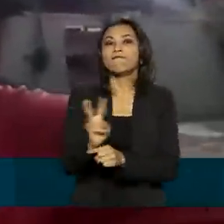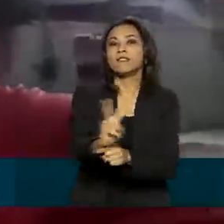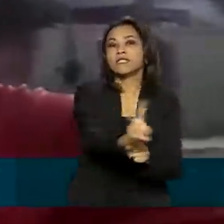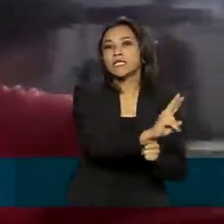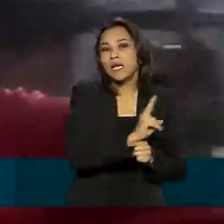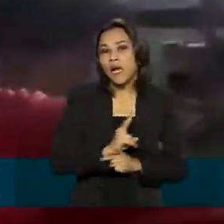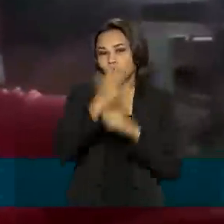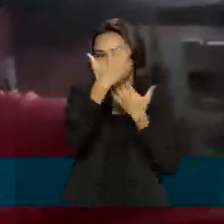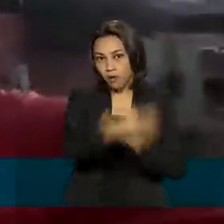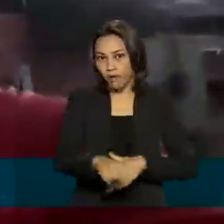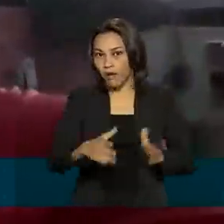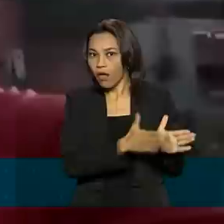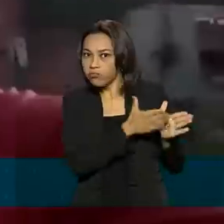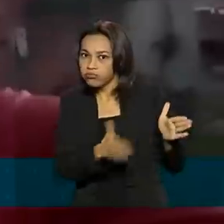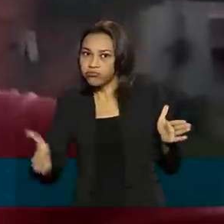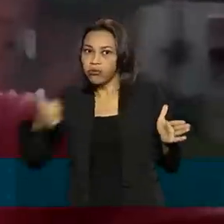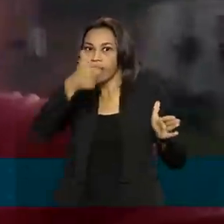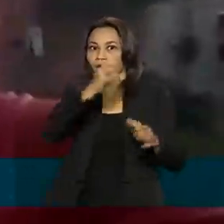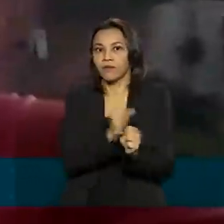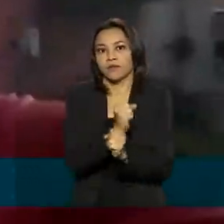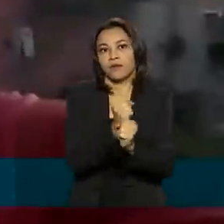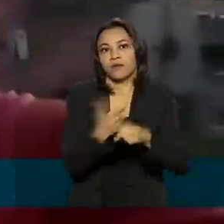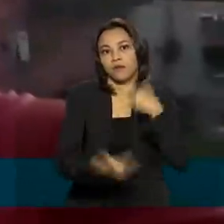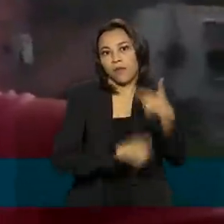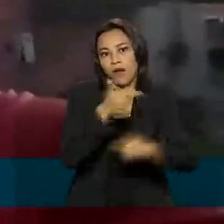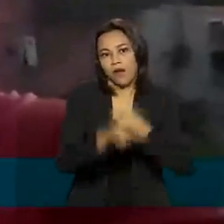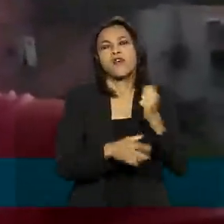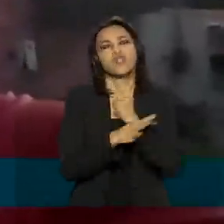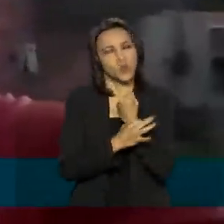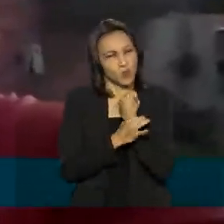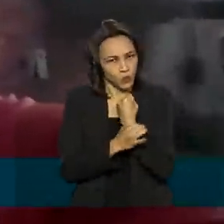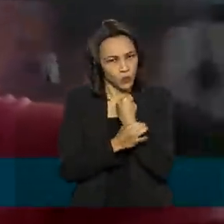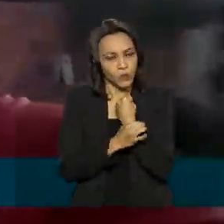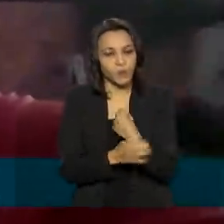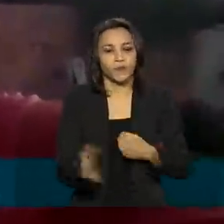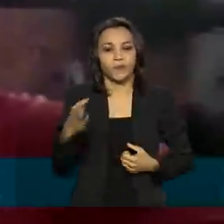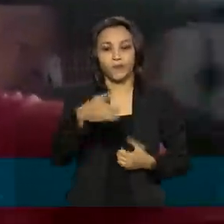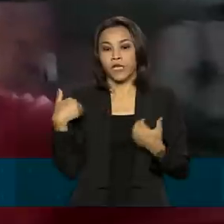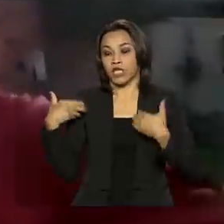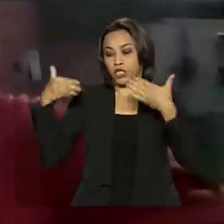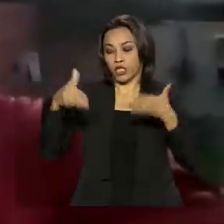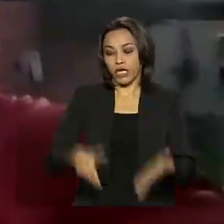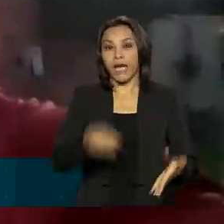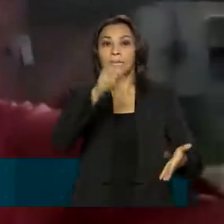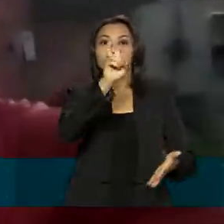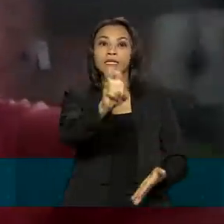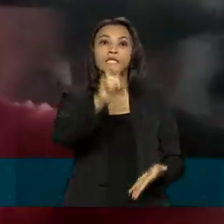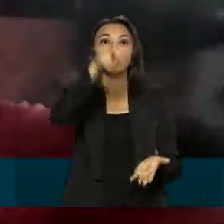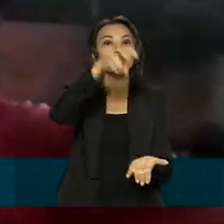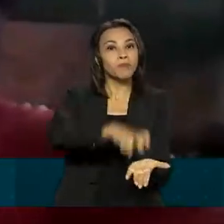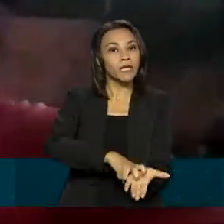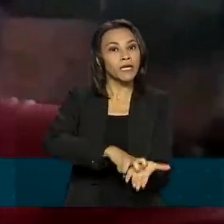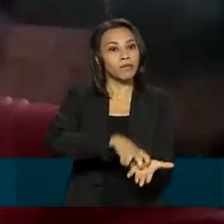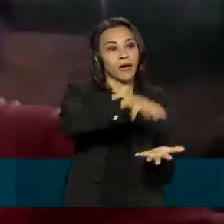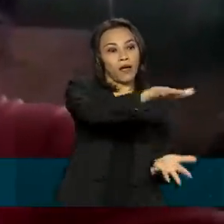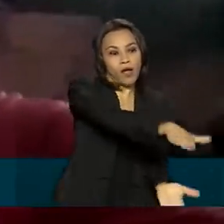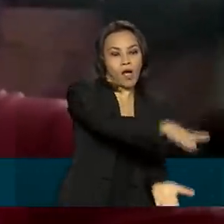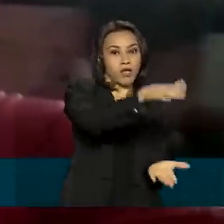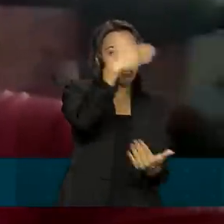trabalha há 10 anos, o processo é bem seguro. Tínhamos que chegar às 5 horas da manhã para receber os malotes lacrados.